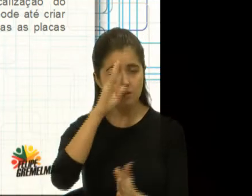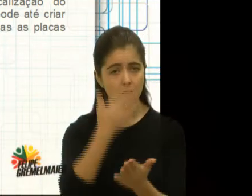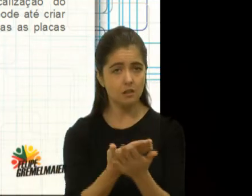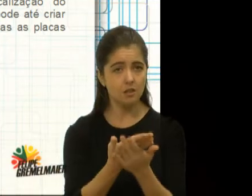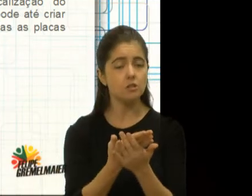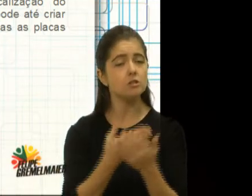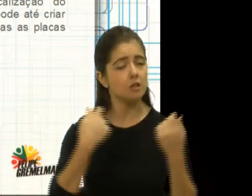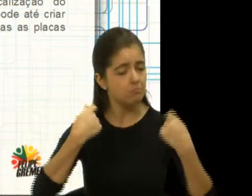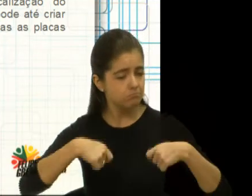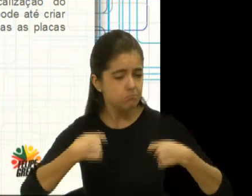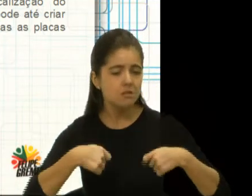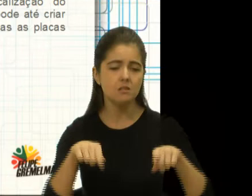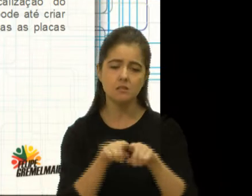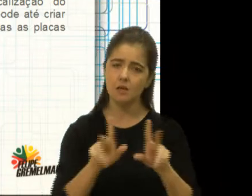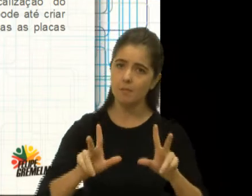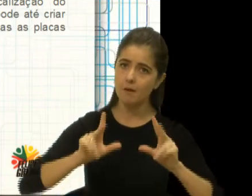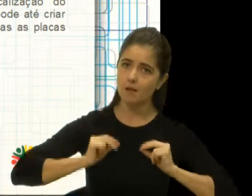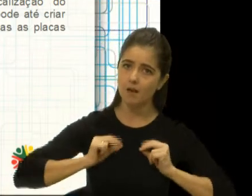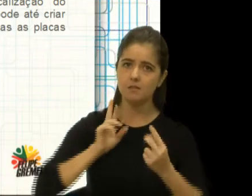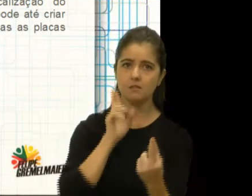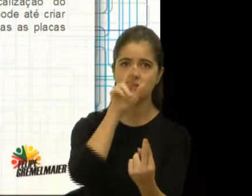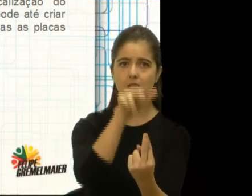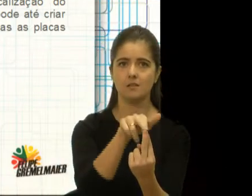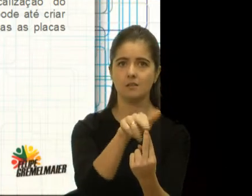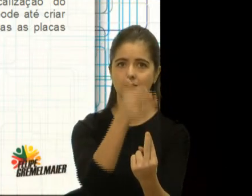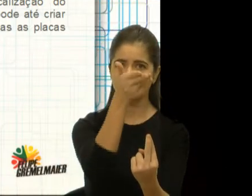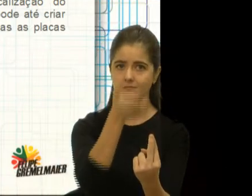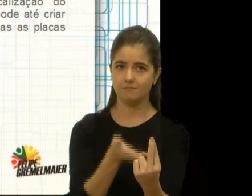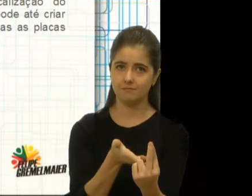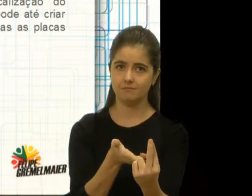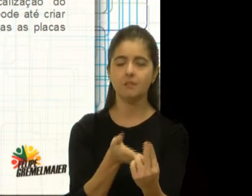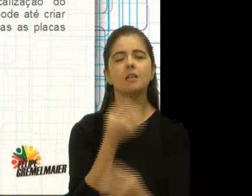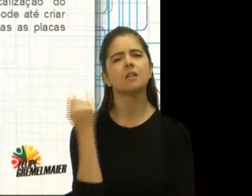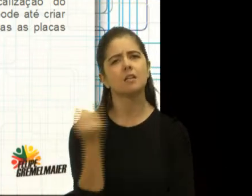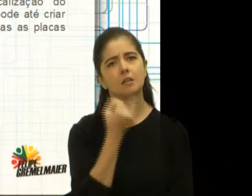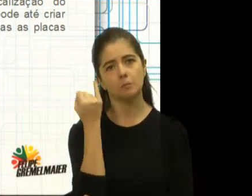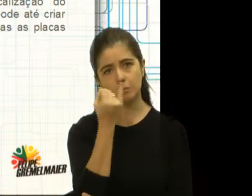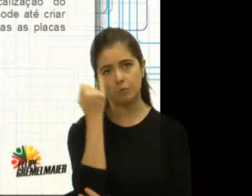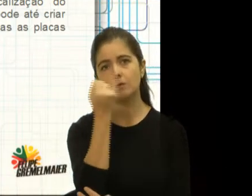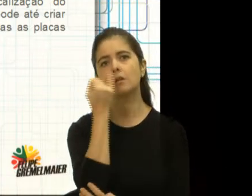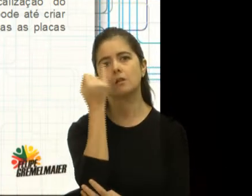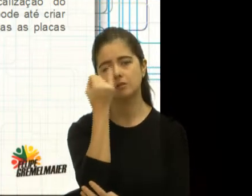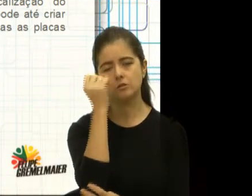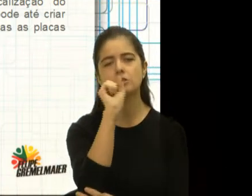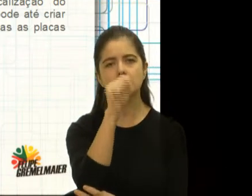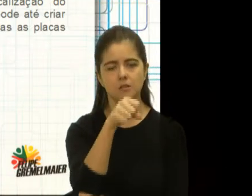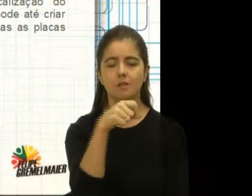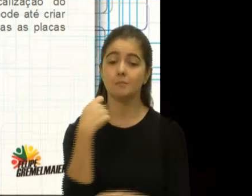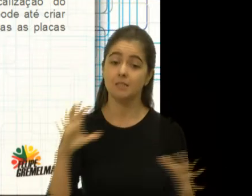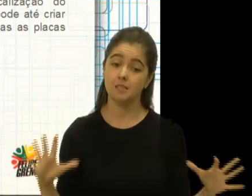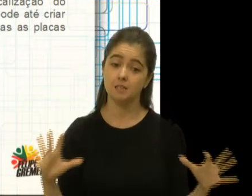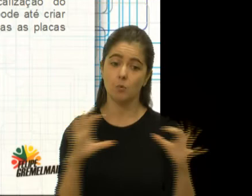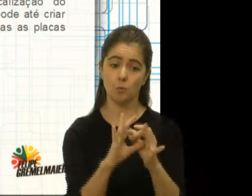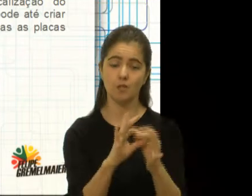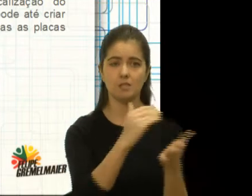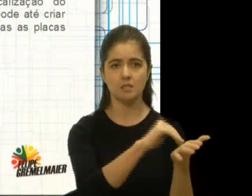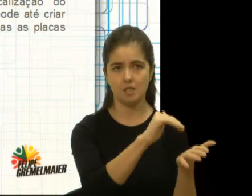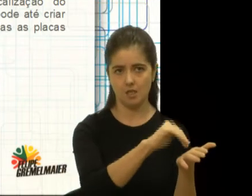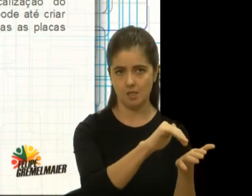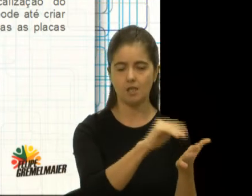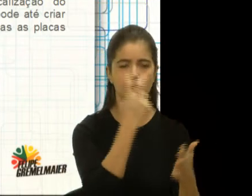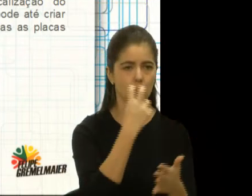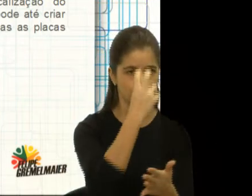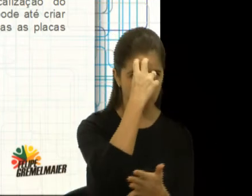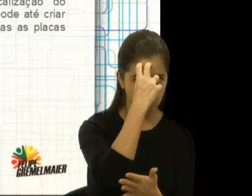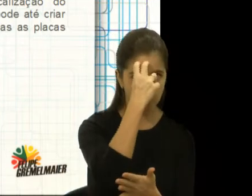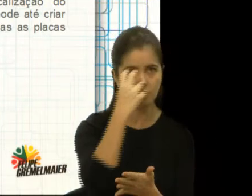mereçam uma referência. E aí vai ser um trabalho importante, que deve unir secretarias, tanto a Secretaria da